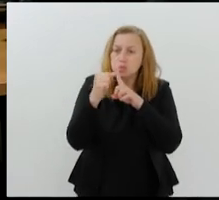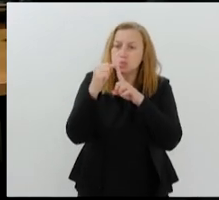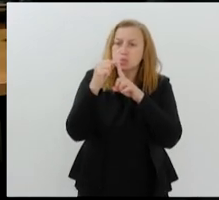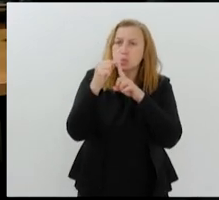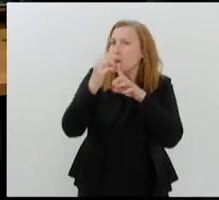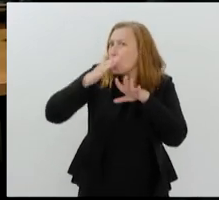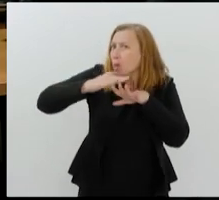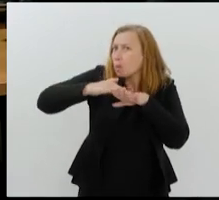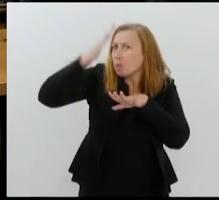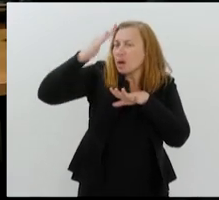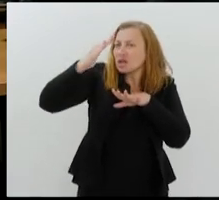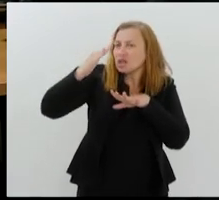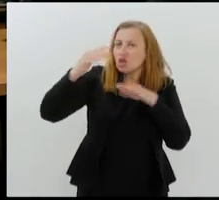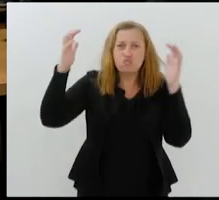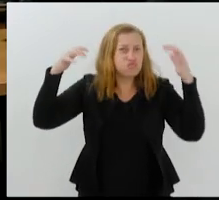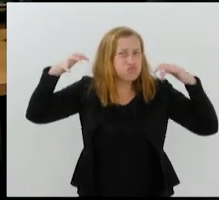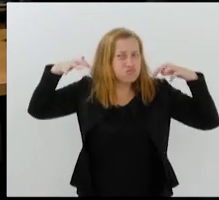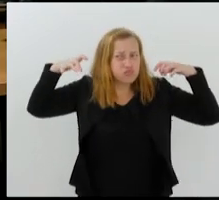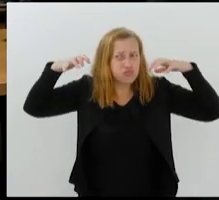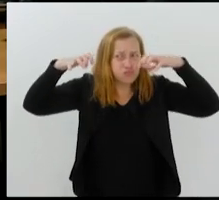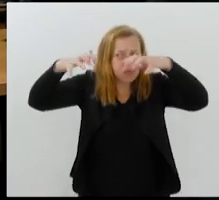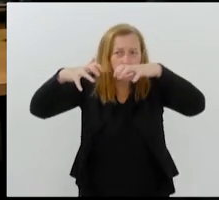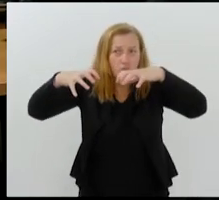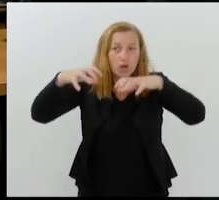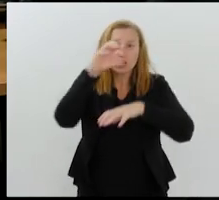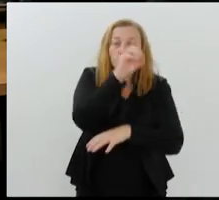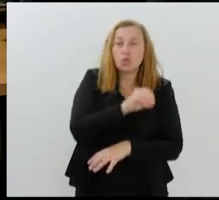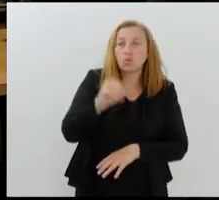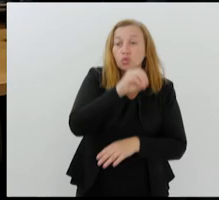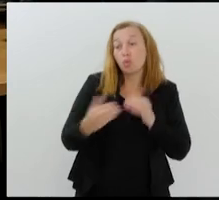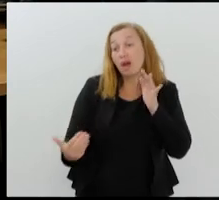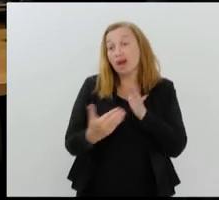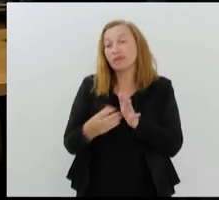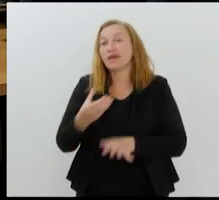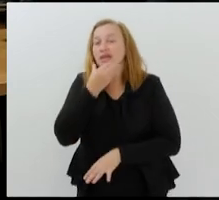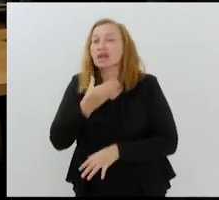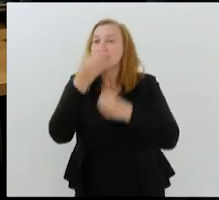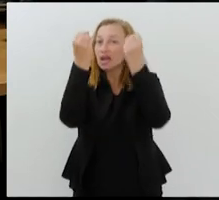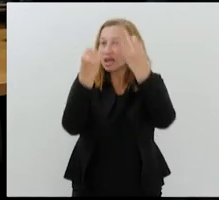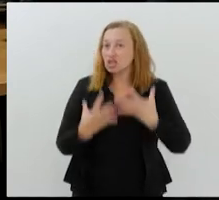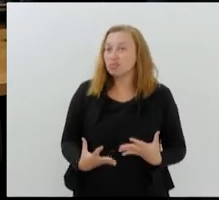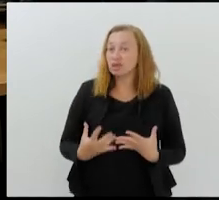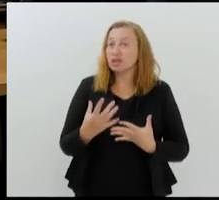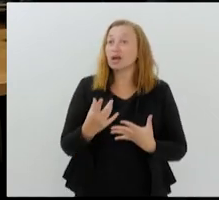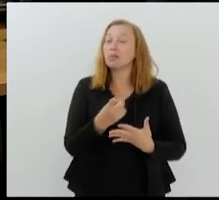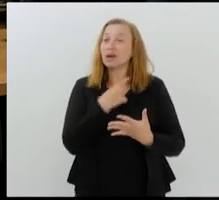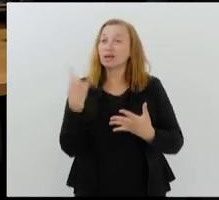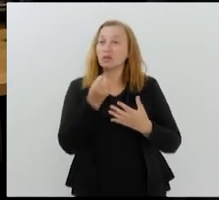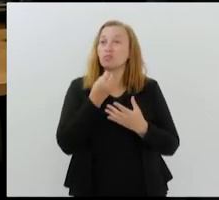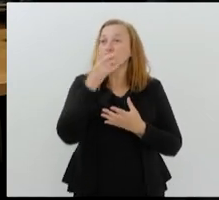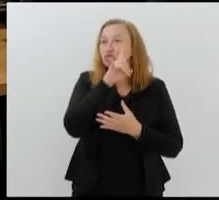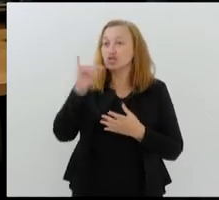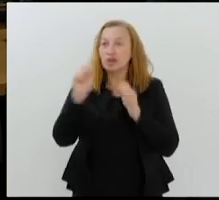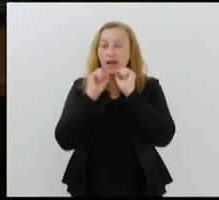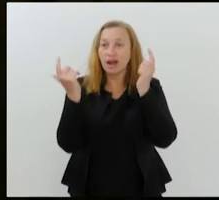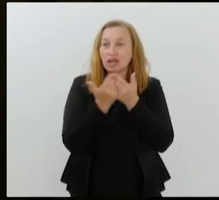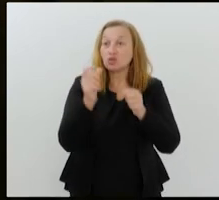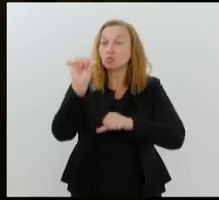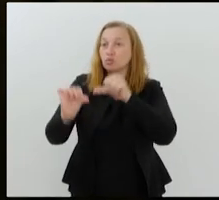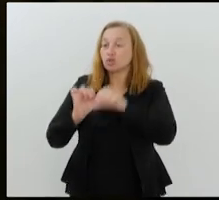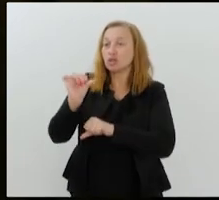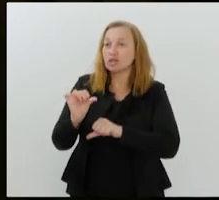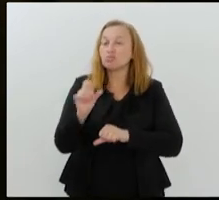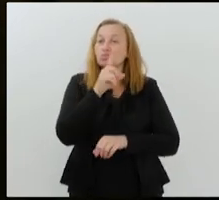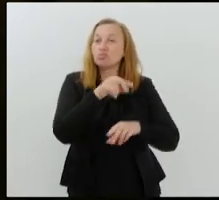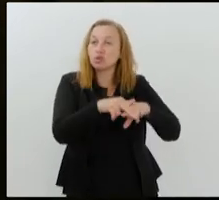e chuvas acima da média de outubro a dezembro. Ele explica para o Bom Dia Alerje o motivo dessa mudança. Agora a